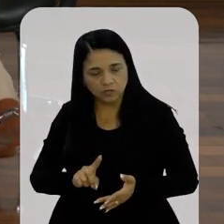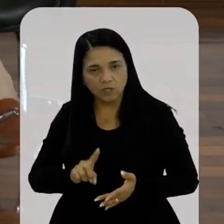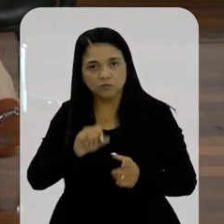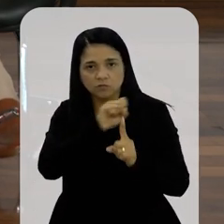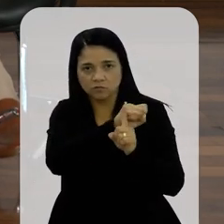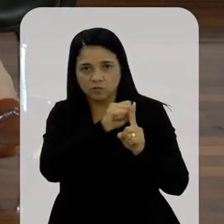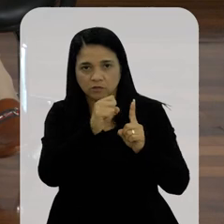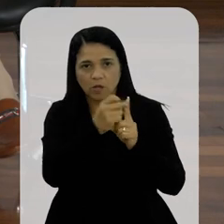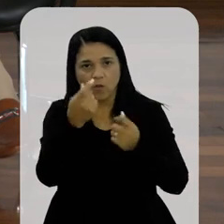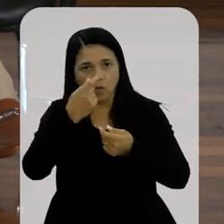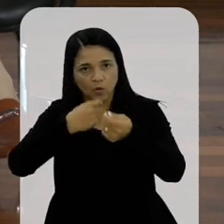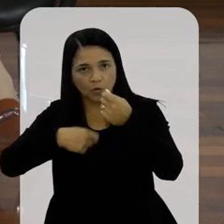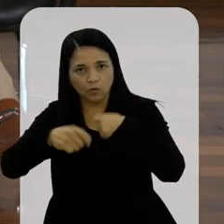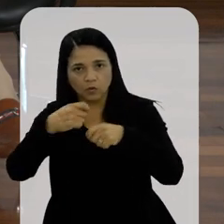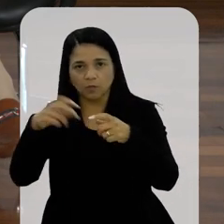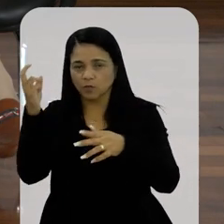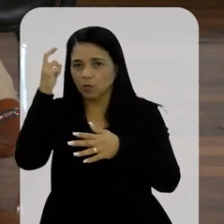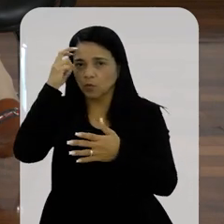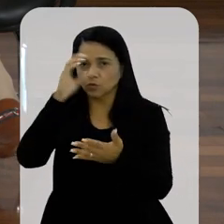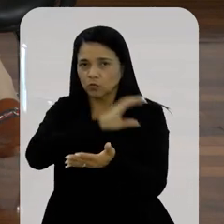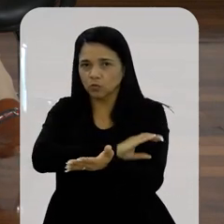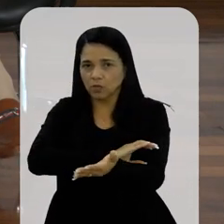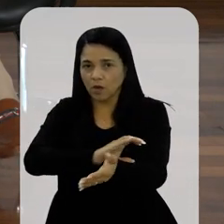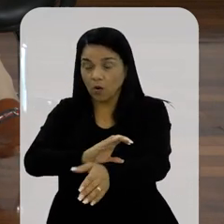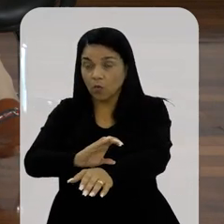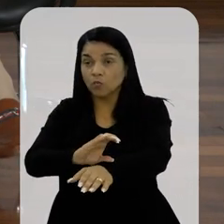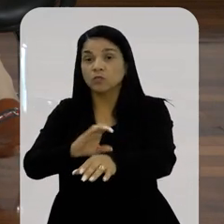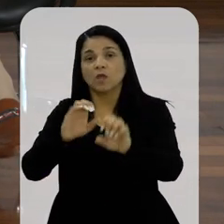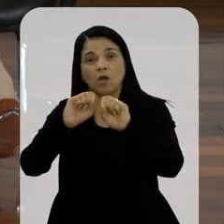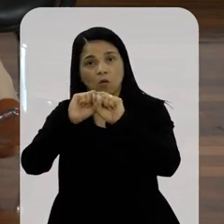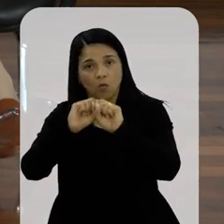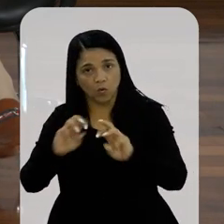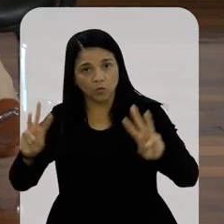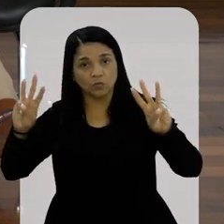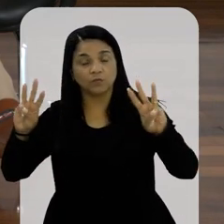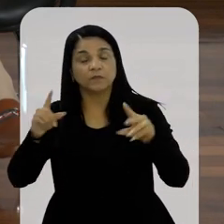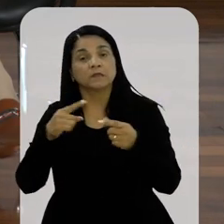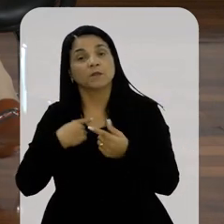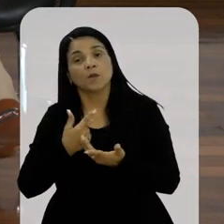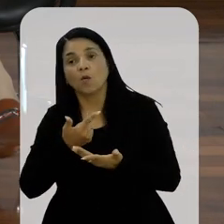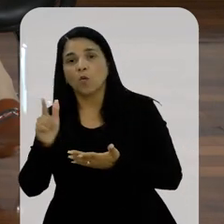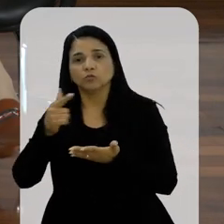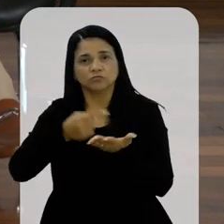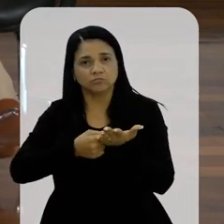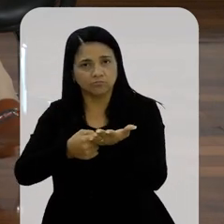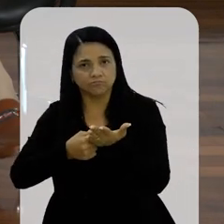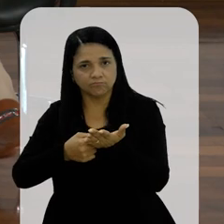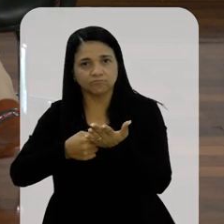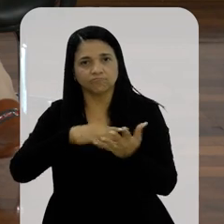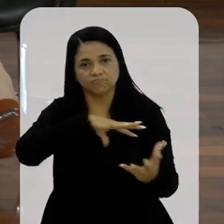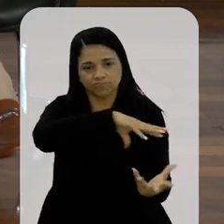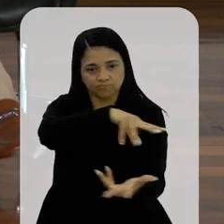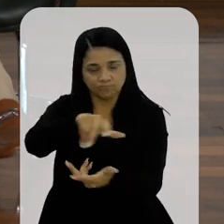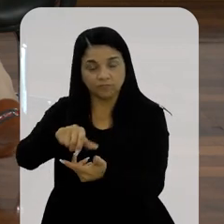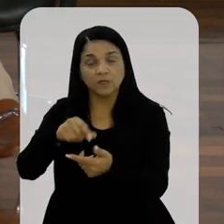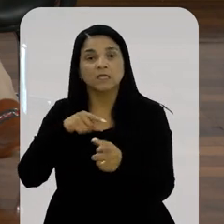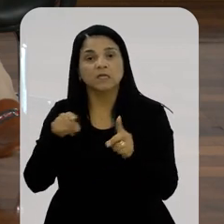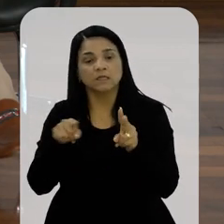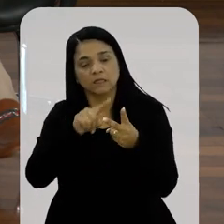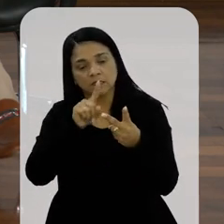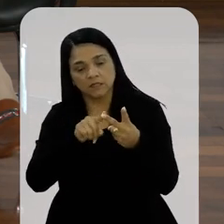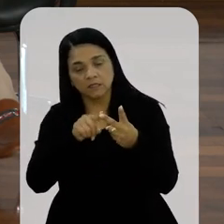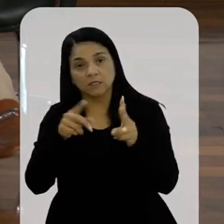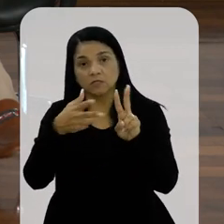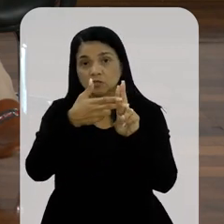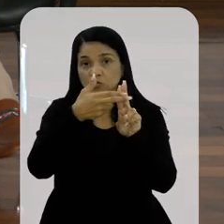Pacto de Direitos Sociais, Econômicos e Culturais da ONU, além de outros tratados internacionais, e falamos